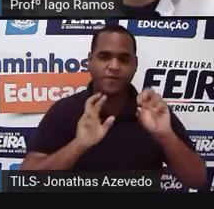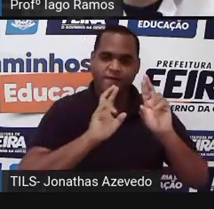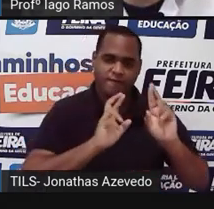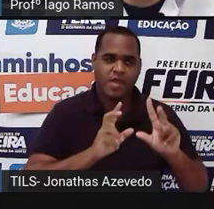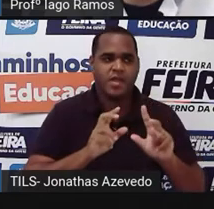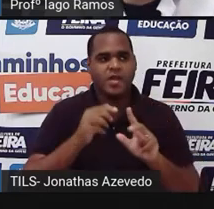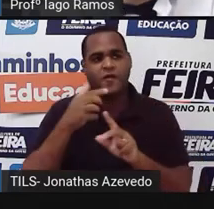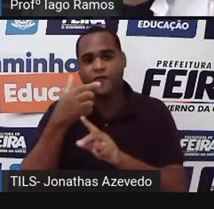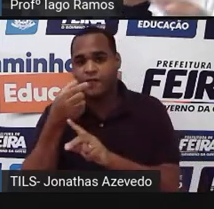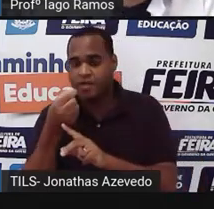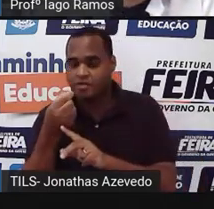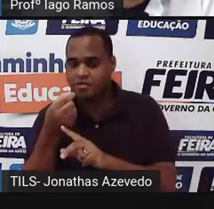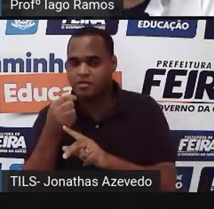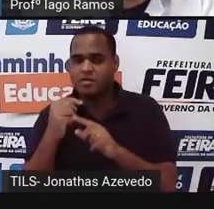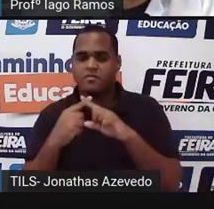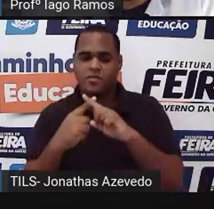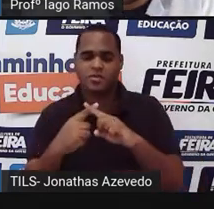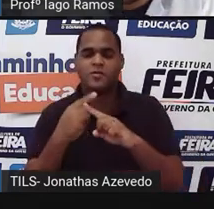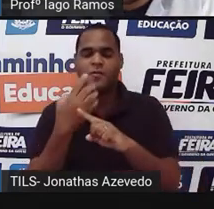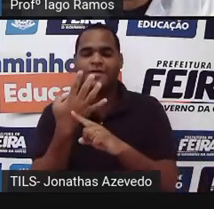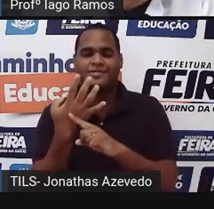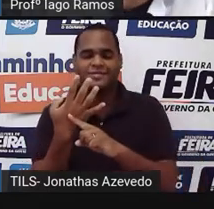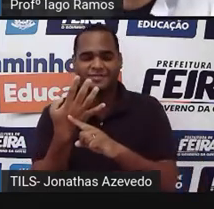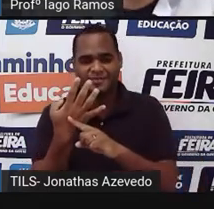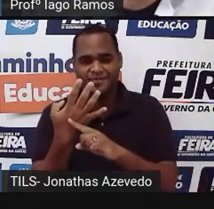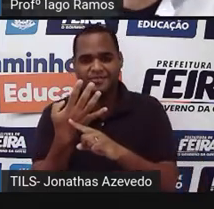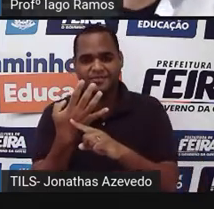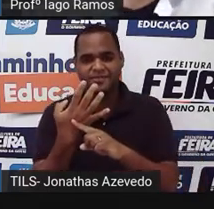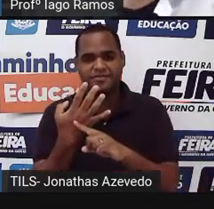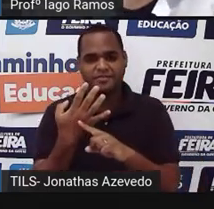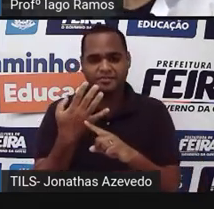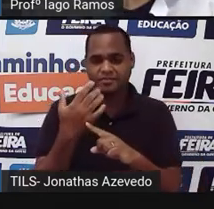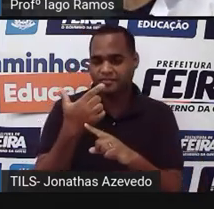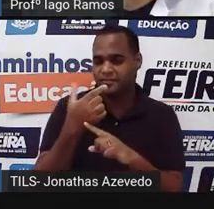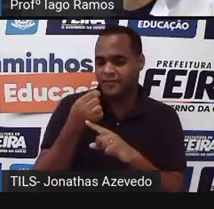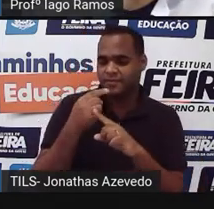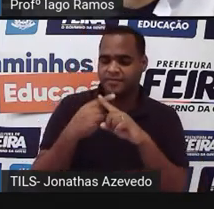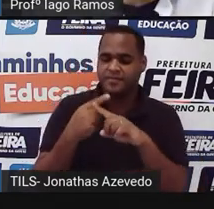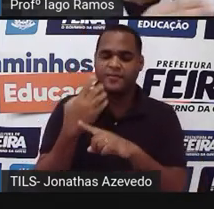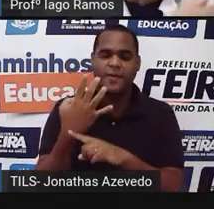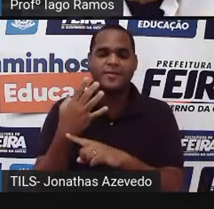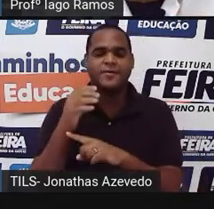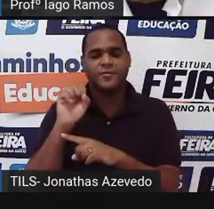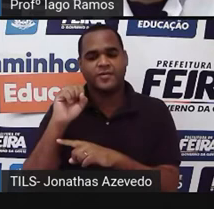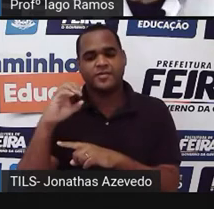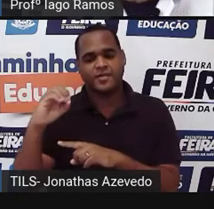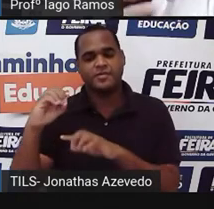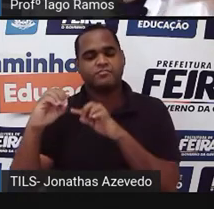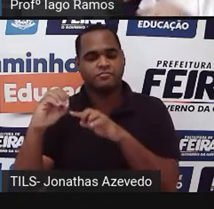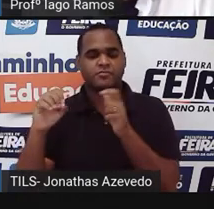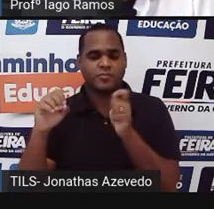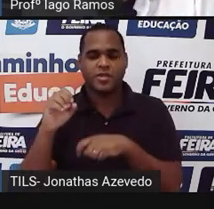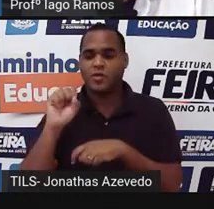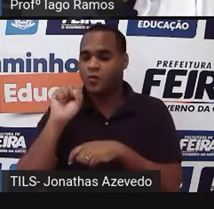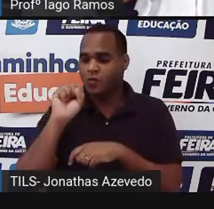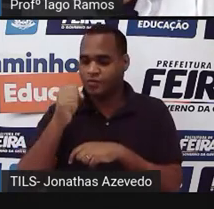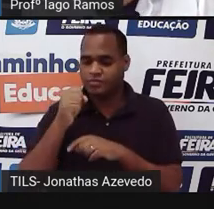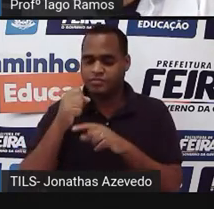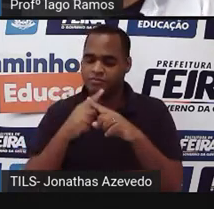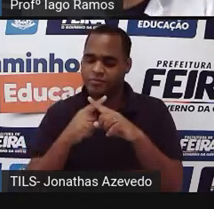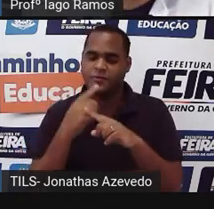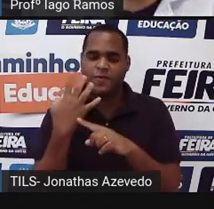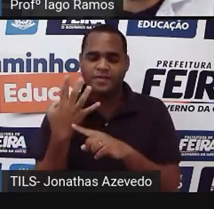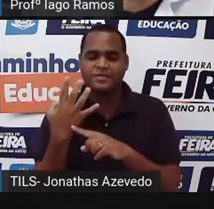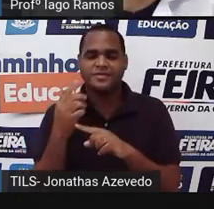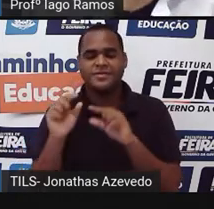vinte e multiplico por quatro que dá oitenta pego oito multiplico por quatro